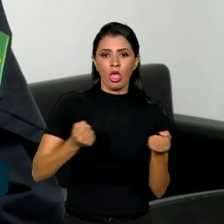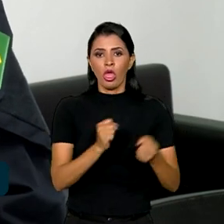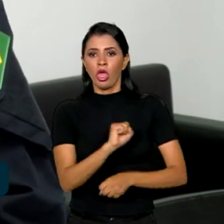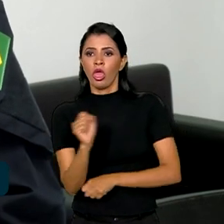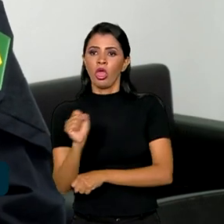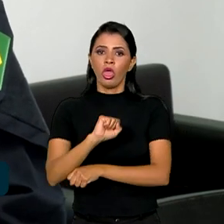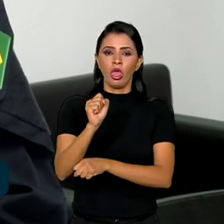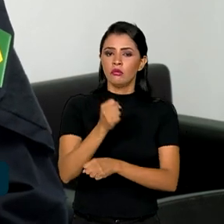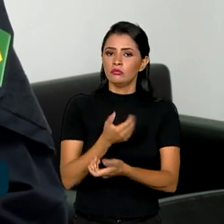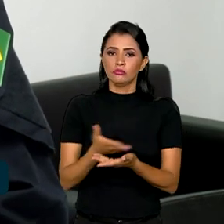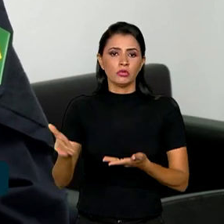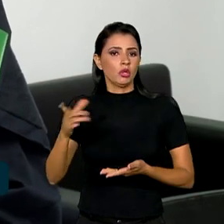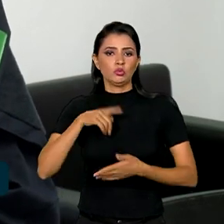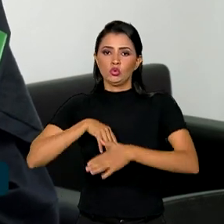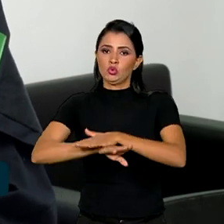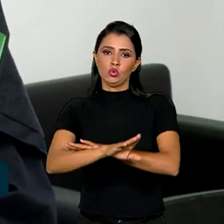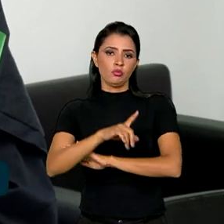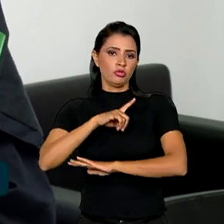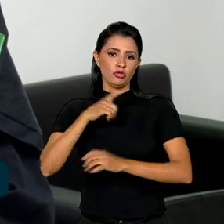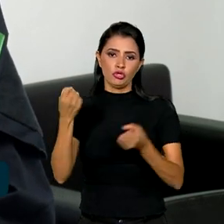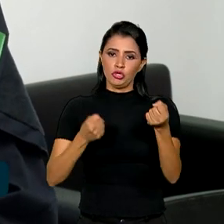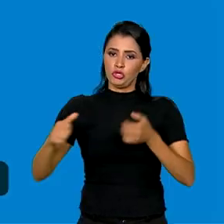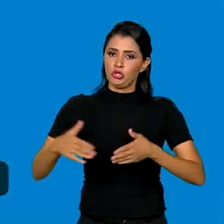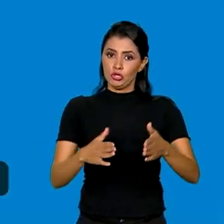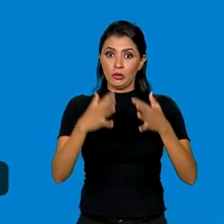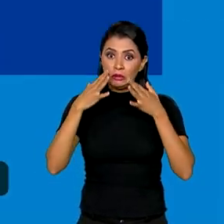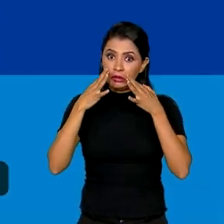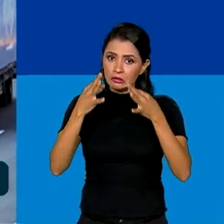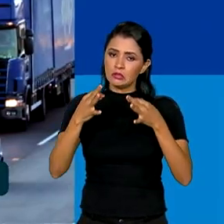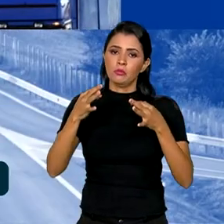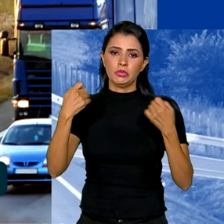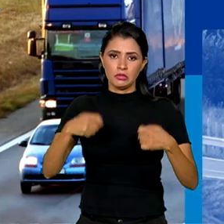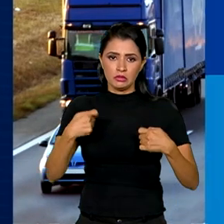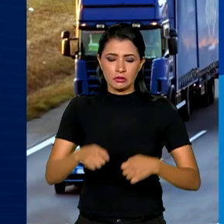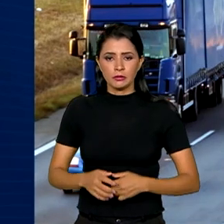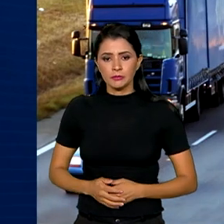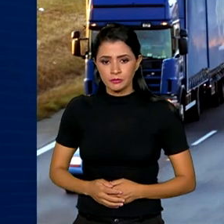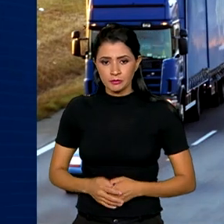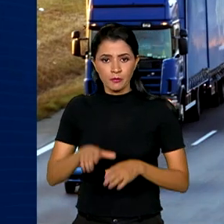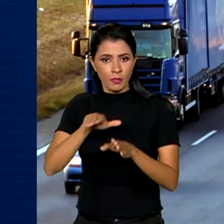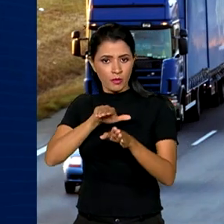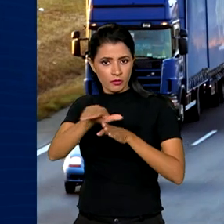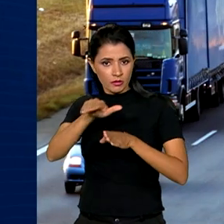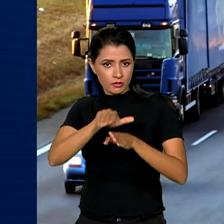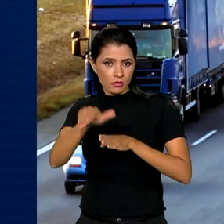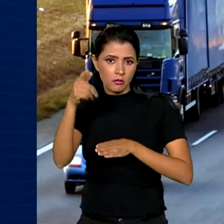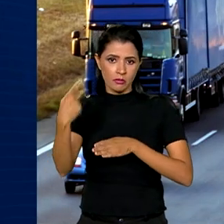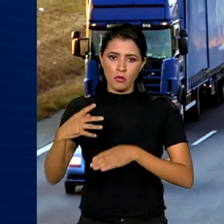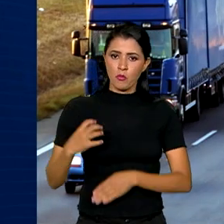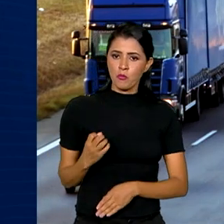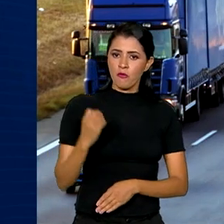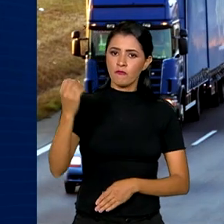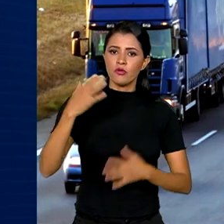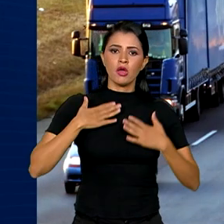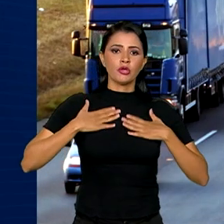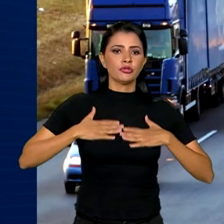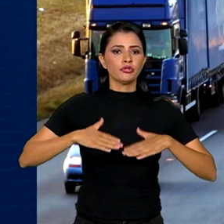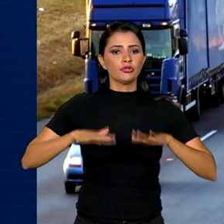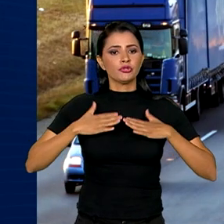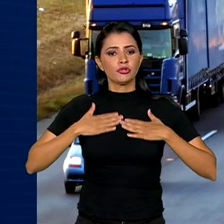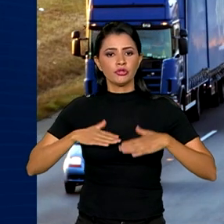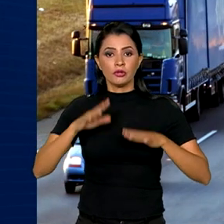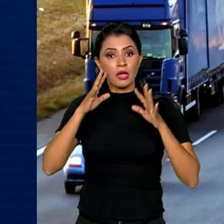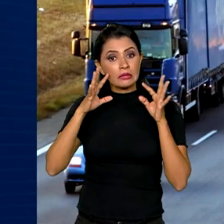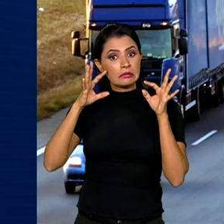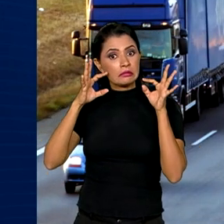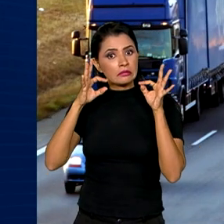costume de dirigir na estrada, então toda atenção ainda é pouca. Entre as orientações da PRF para uma viagem tranquila, está